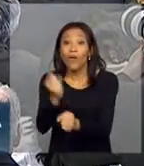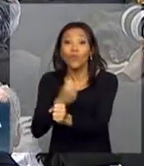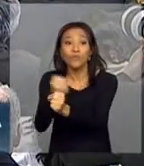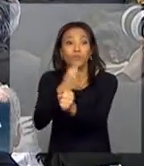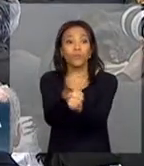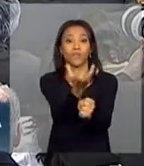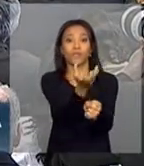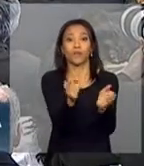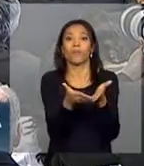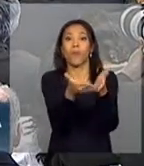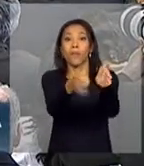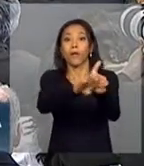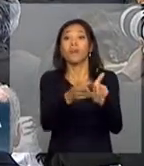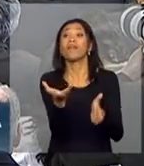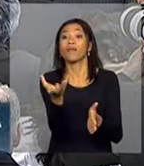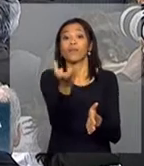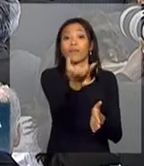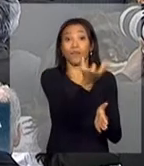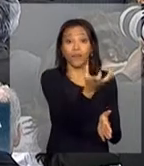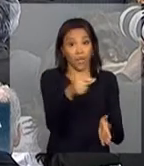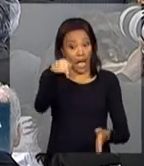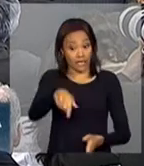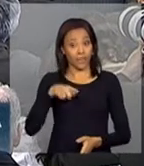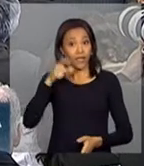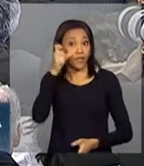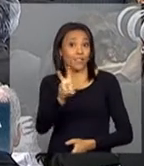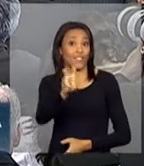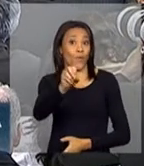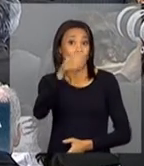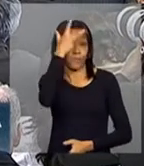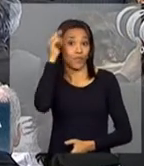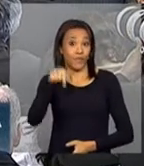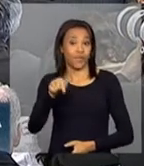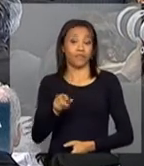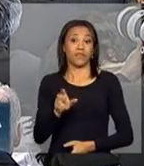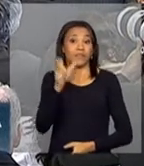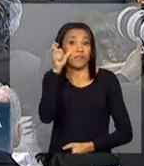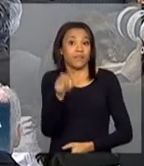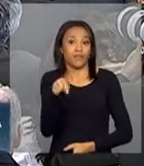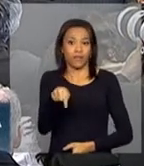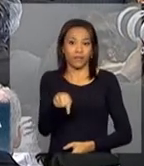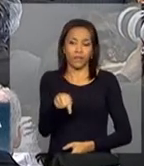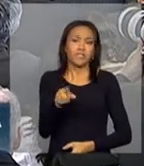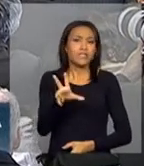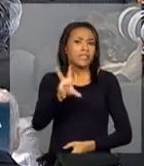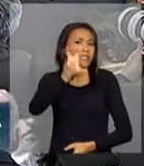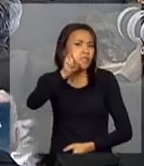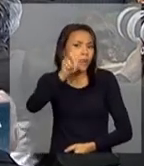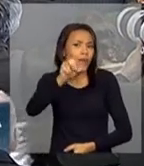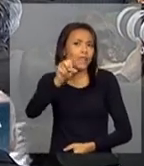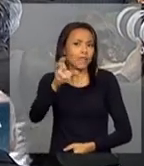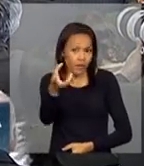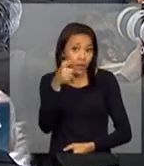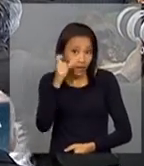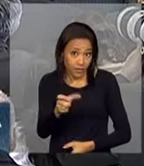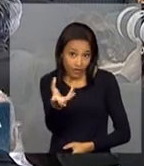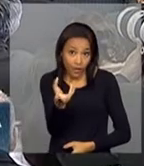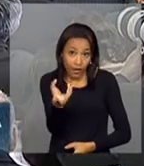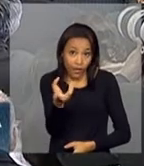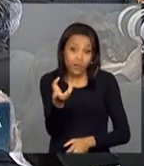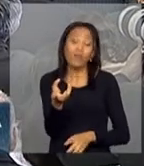Nós temos aqui 50 interessados. Se alguém, além dos 50 interessados, quiser,